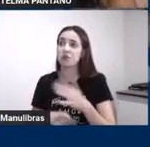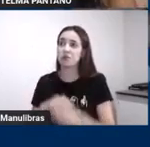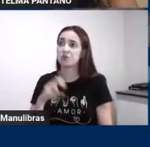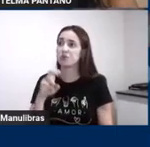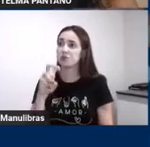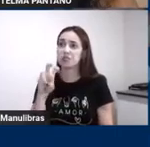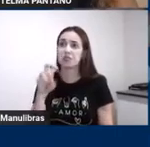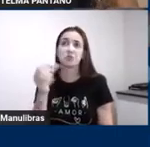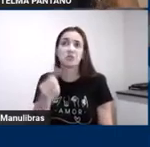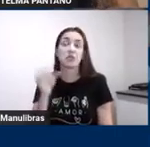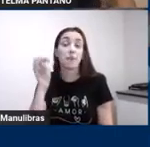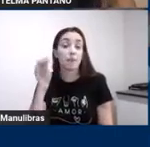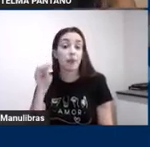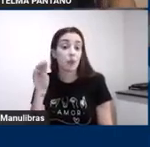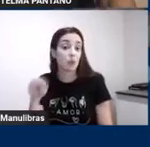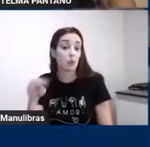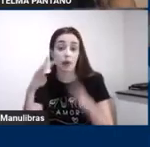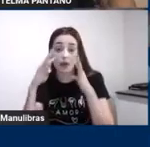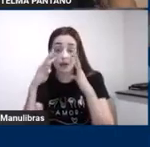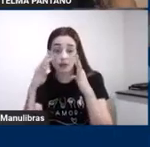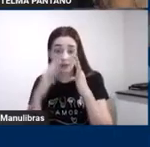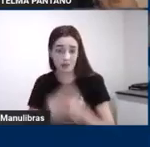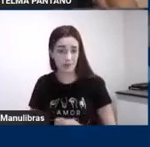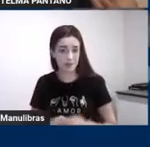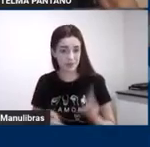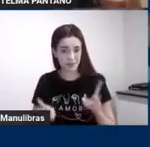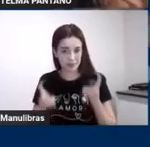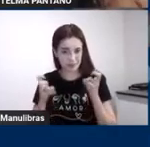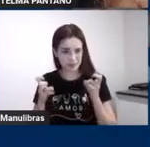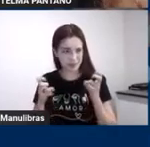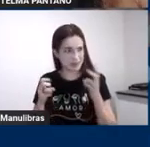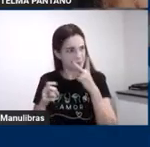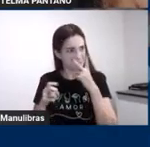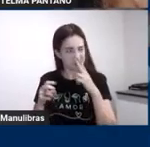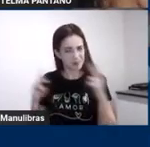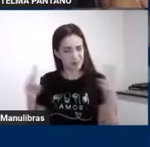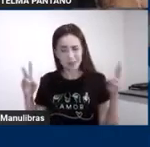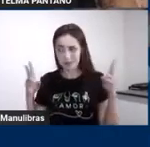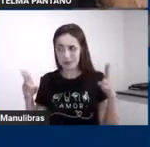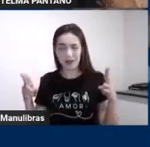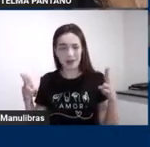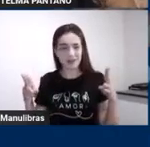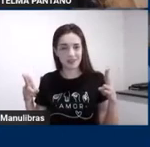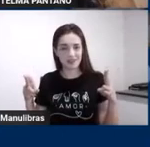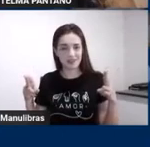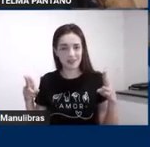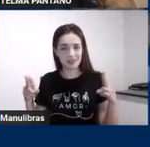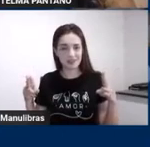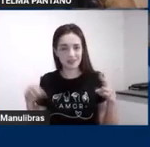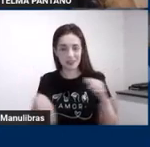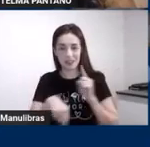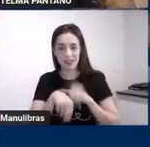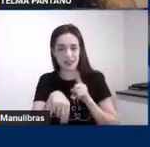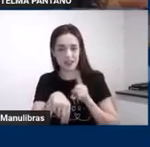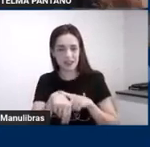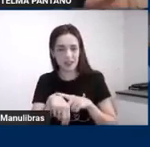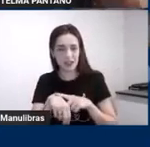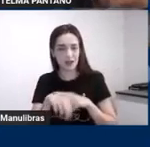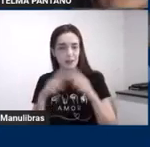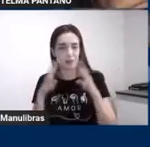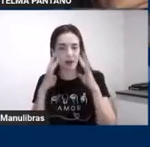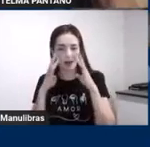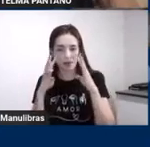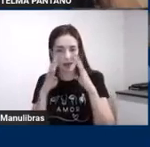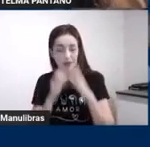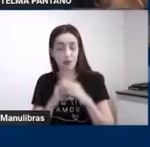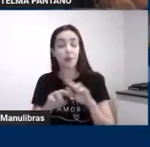voluntário. se muito e o a gente prepara para esses cinco, seis minutos? O que eu